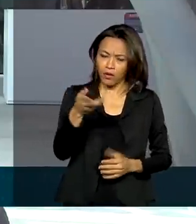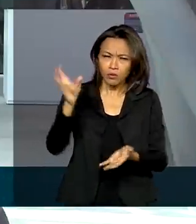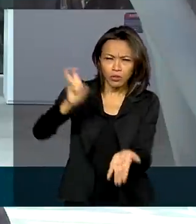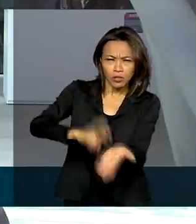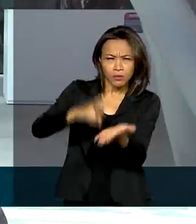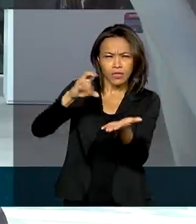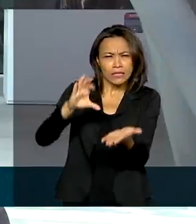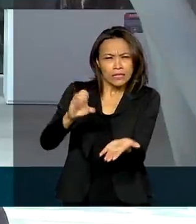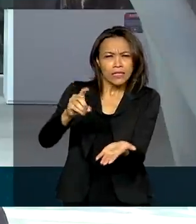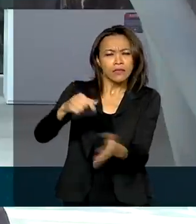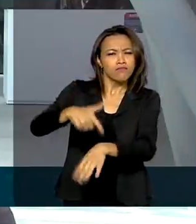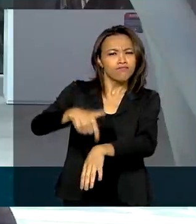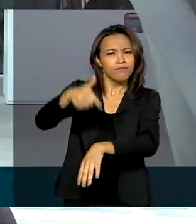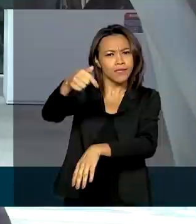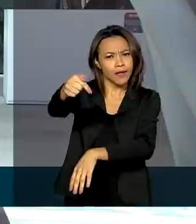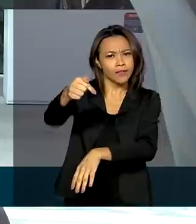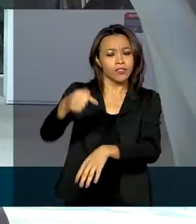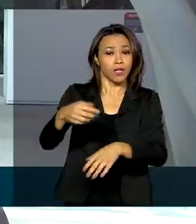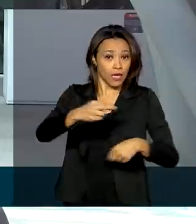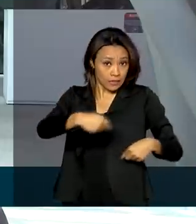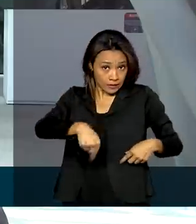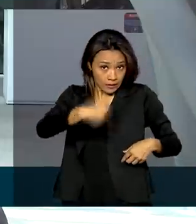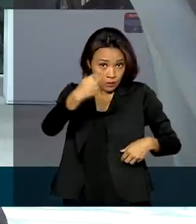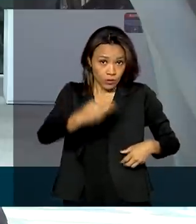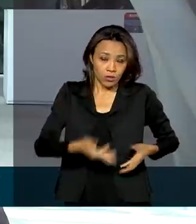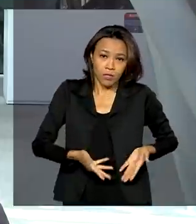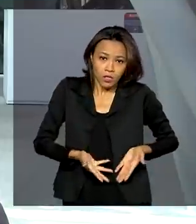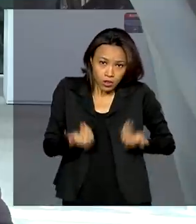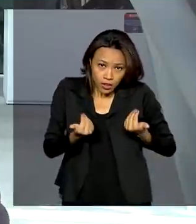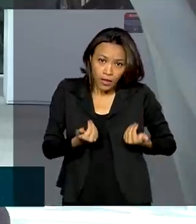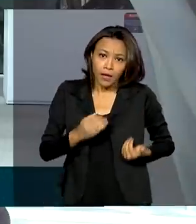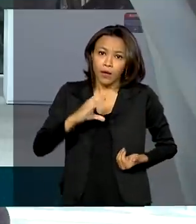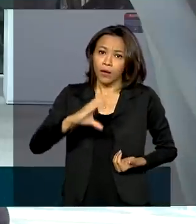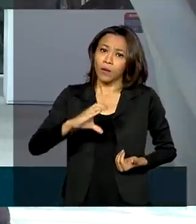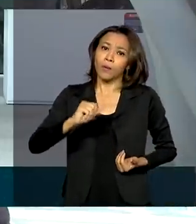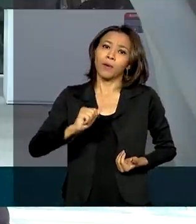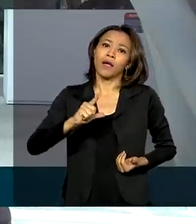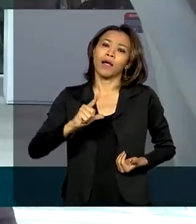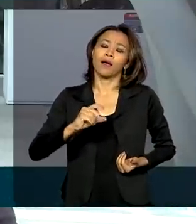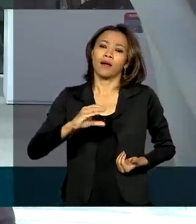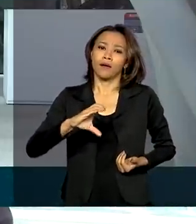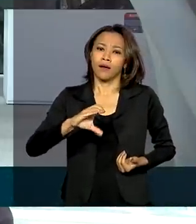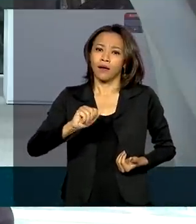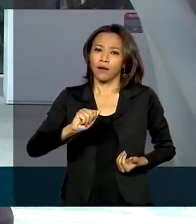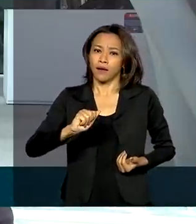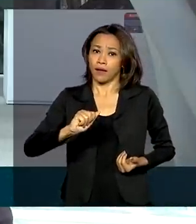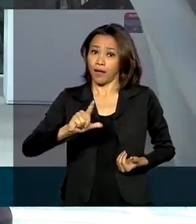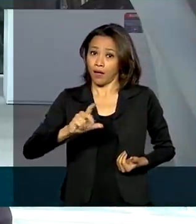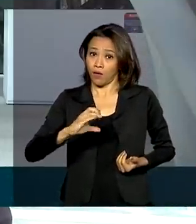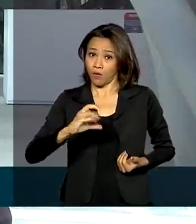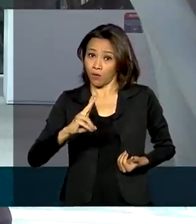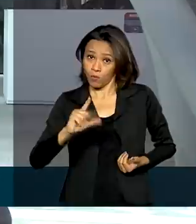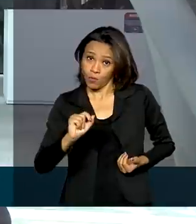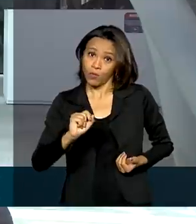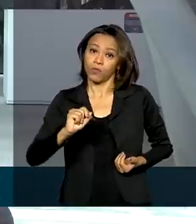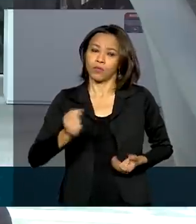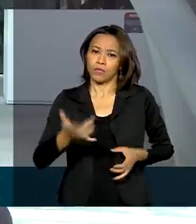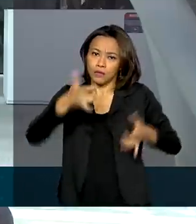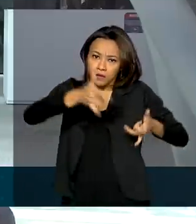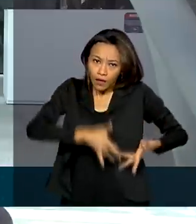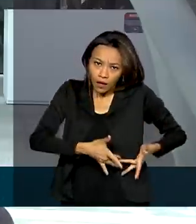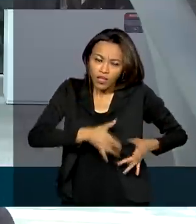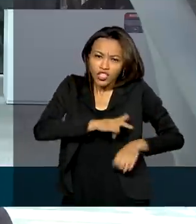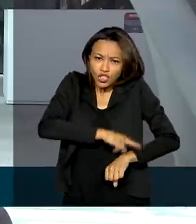das 7 horas. A cirurgia para retirada desse cálculo da bexiga vai ser realizada agora ainda no período